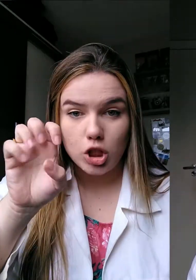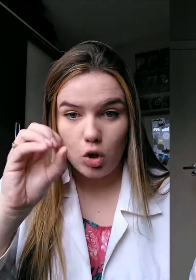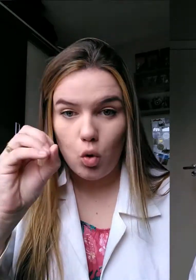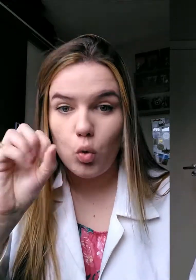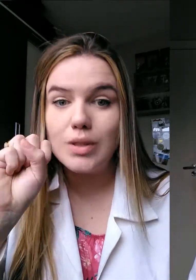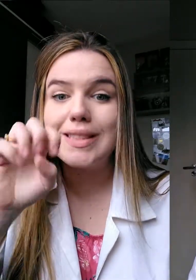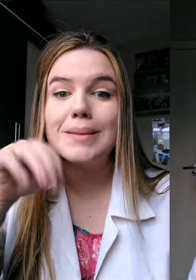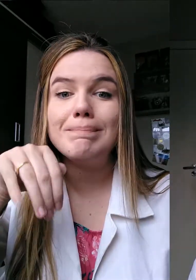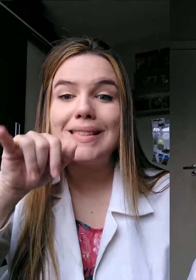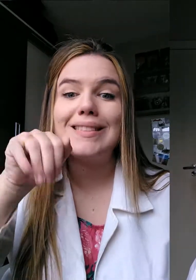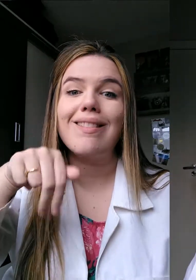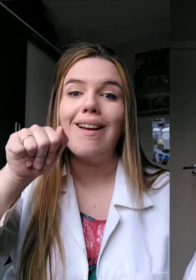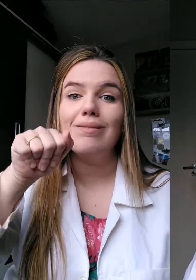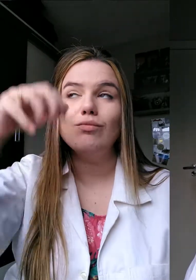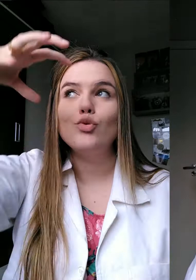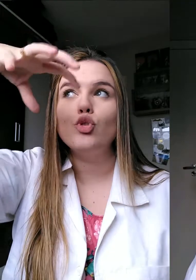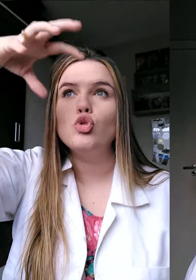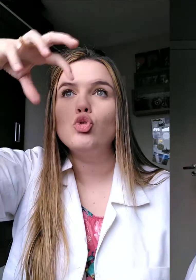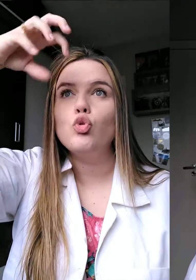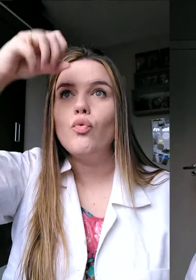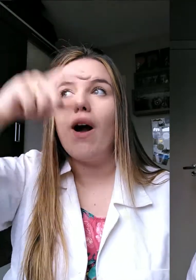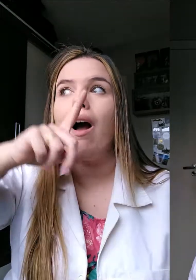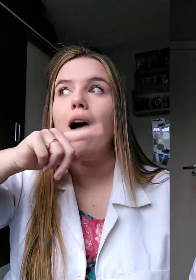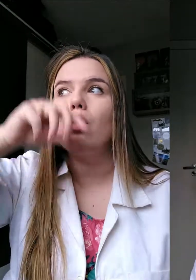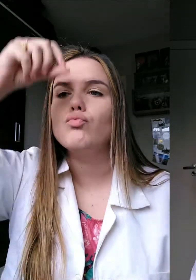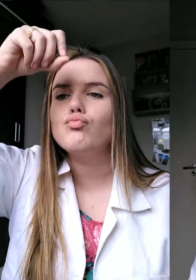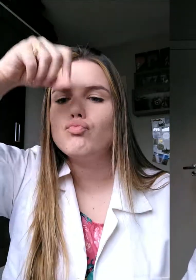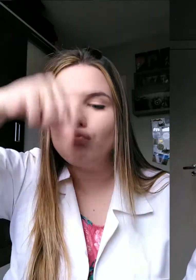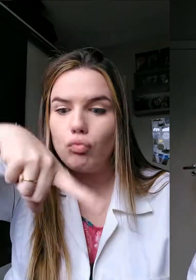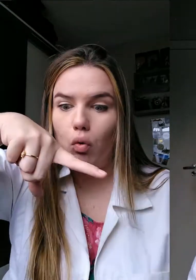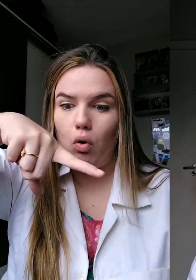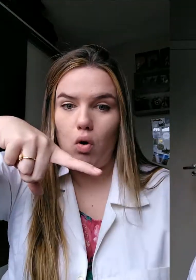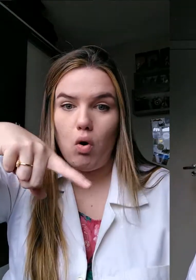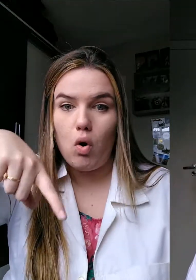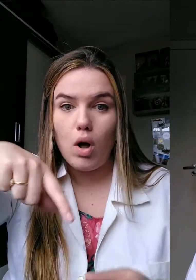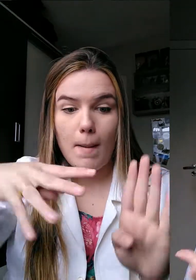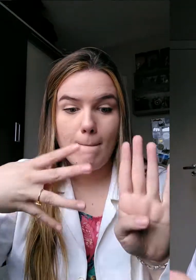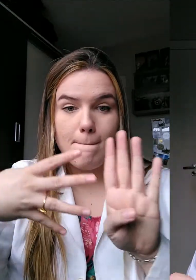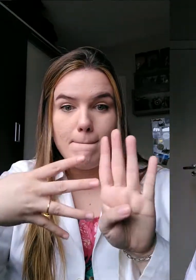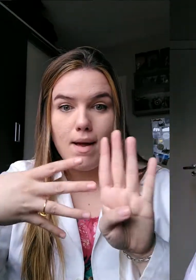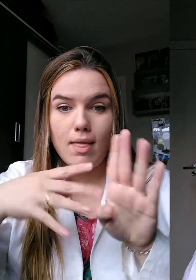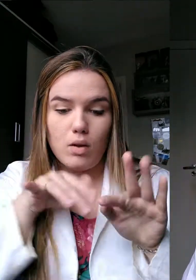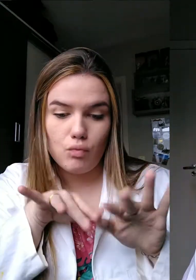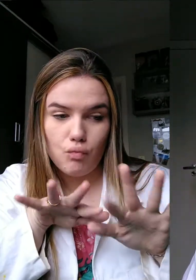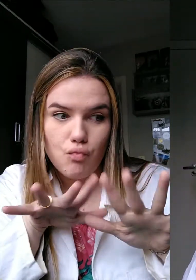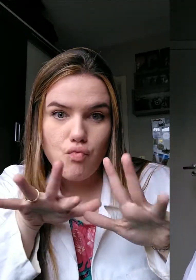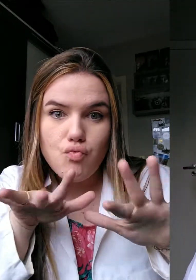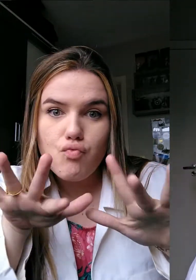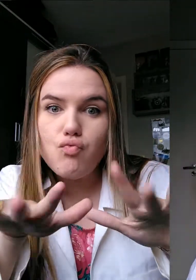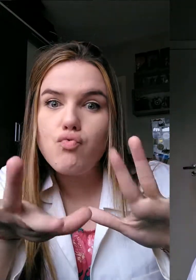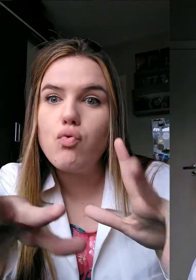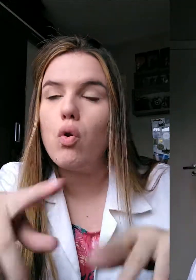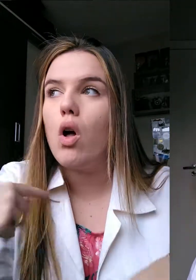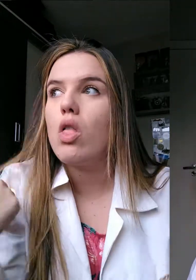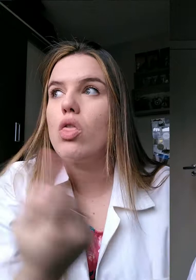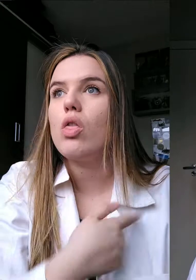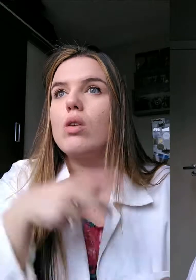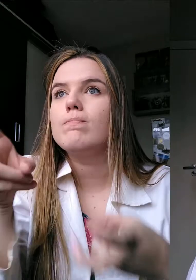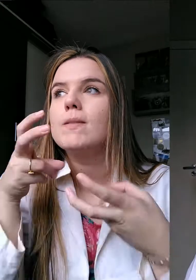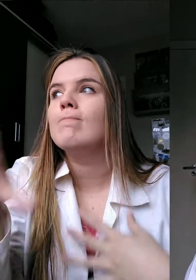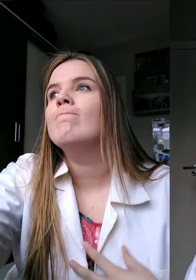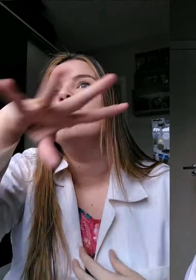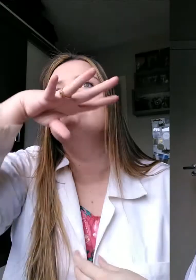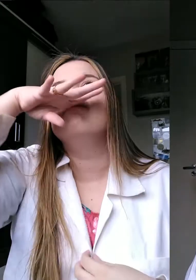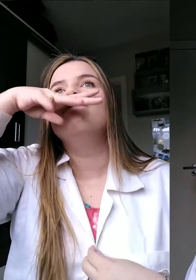chove, cai a gota de água nesse solo e essa geosmina se espalha, causando esse odor de esse